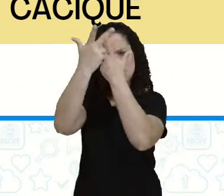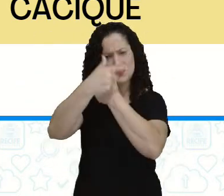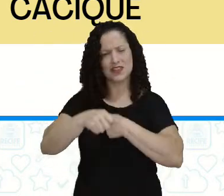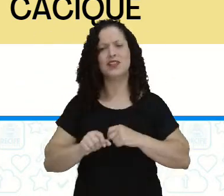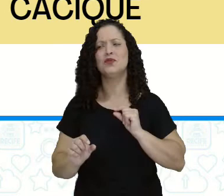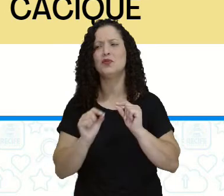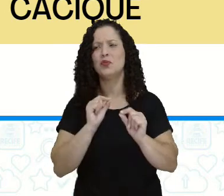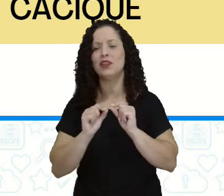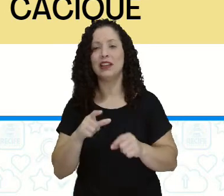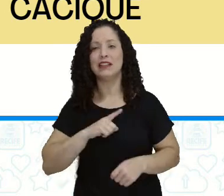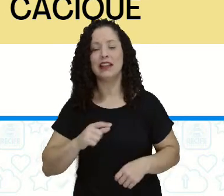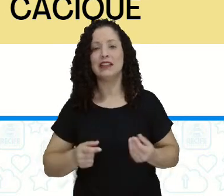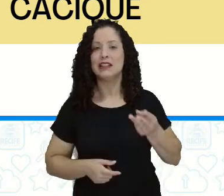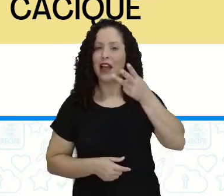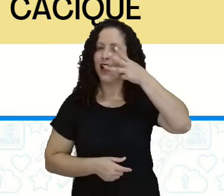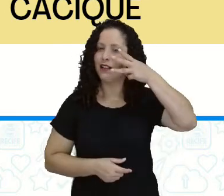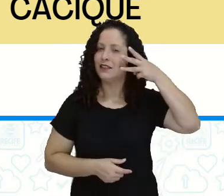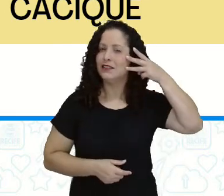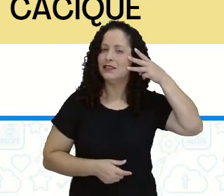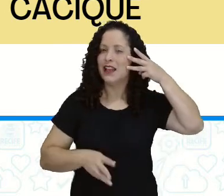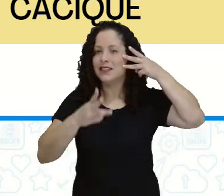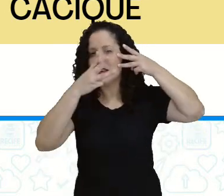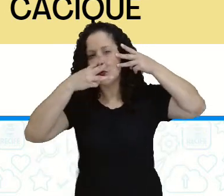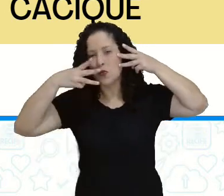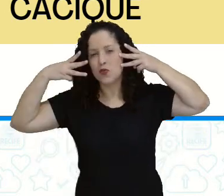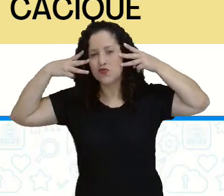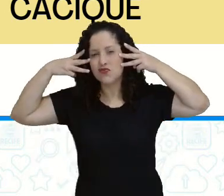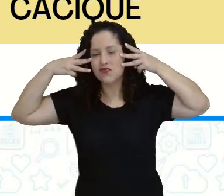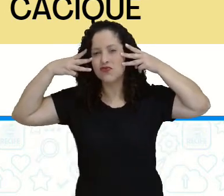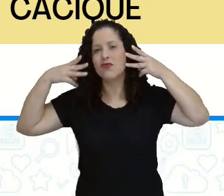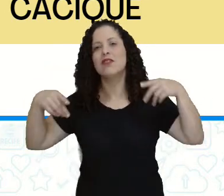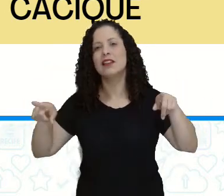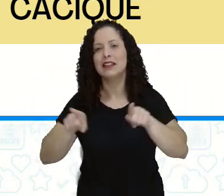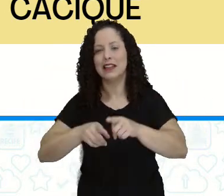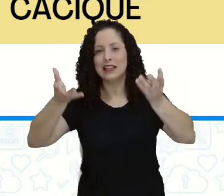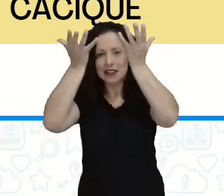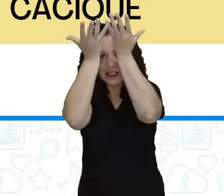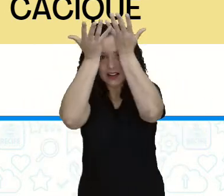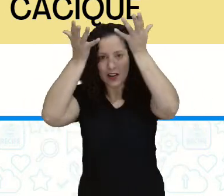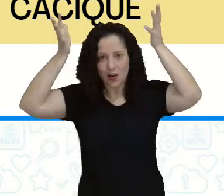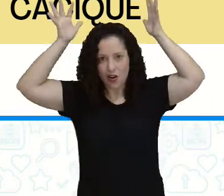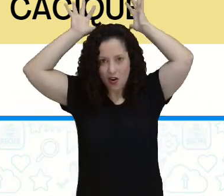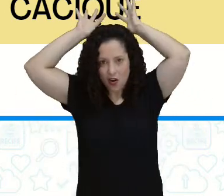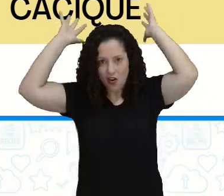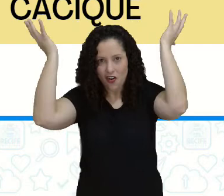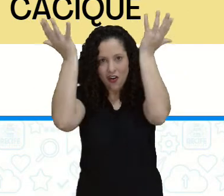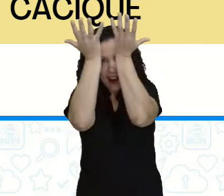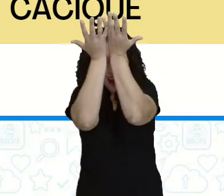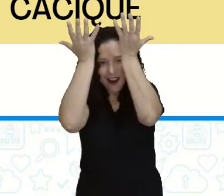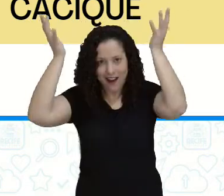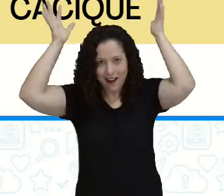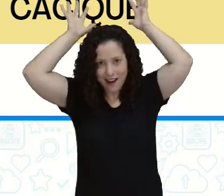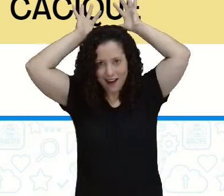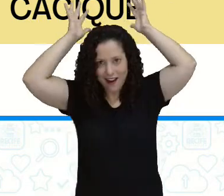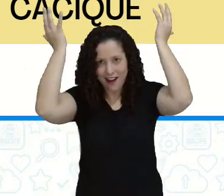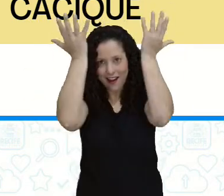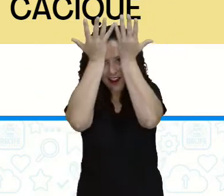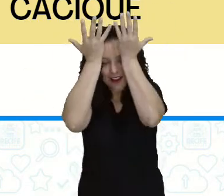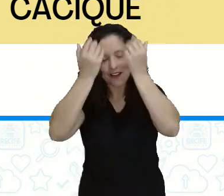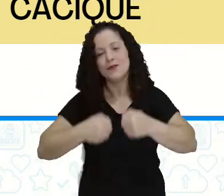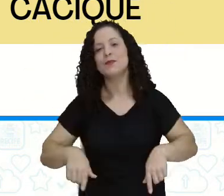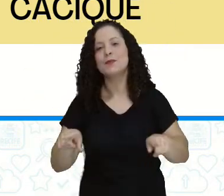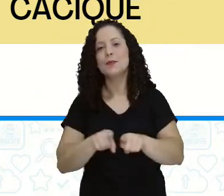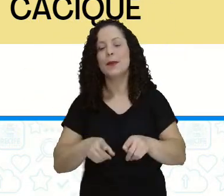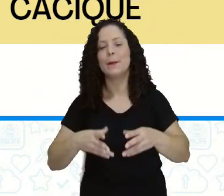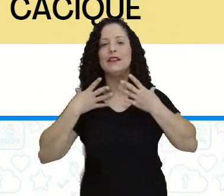tem esse desenho no rosto dele, está com esse cocá, com essas penas, belíssimo. E a gente está vendo esses